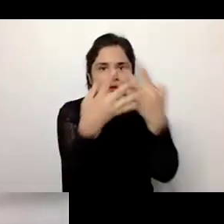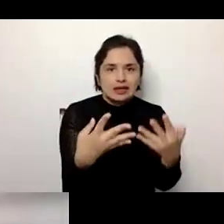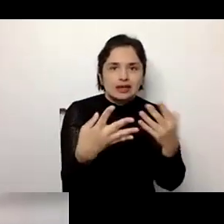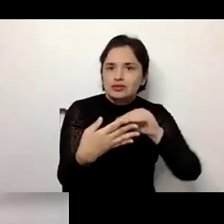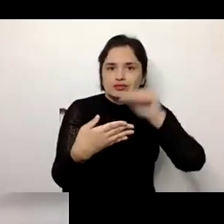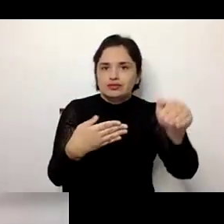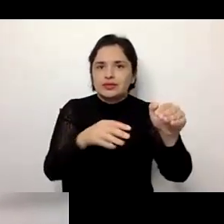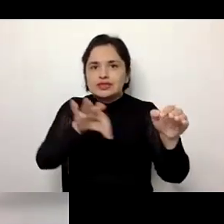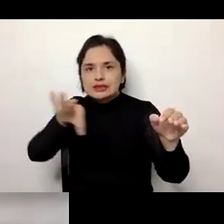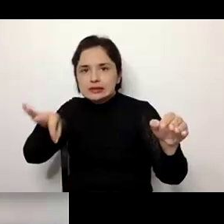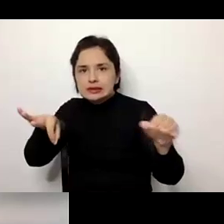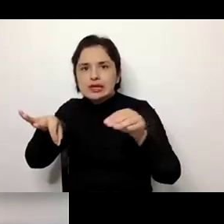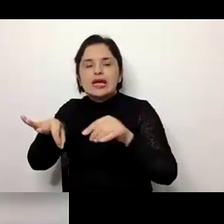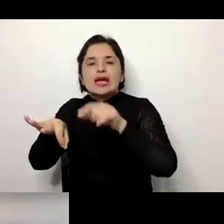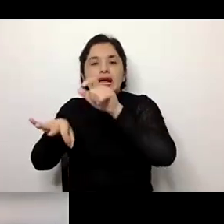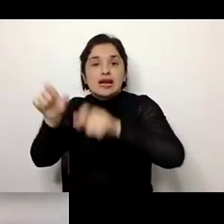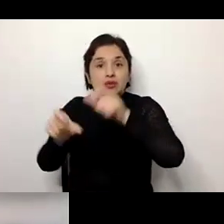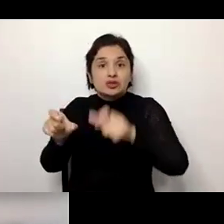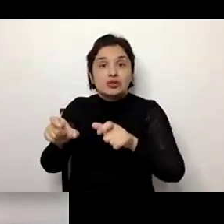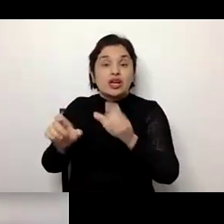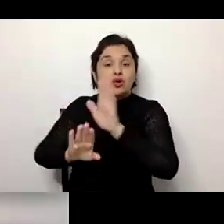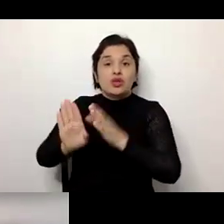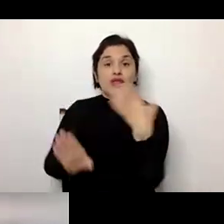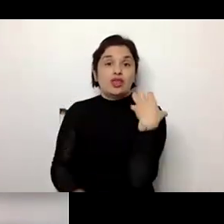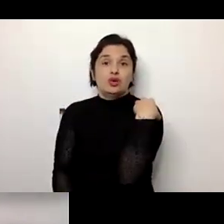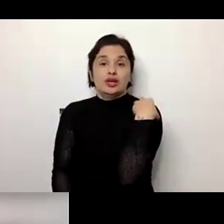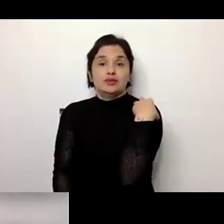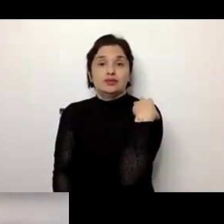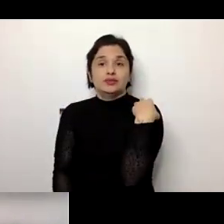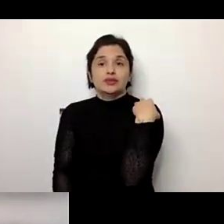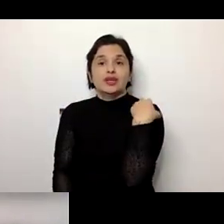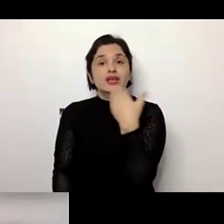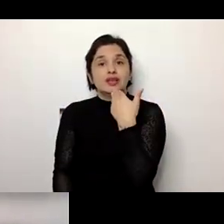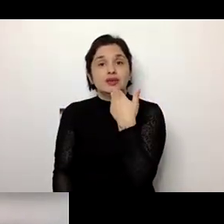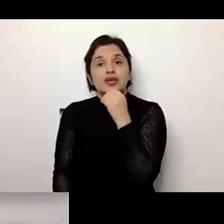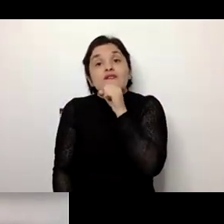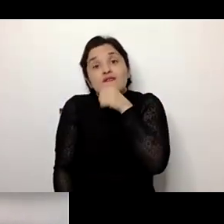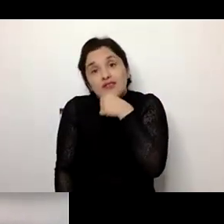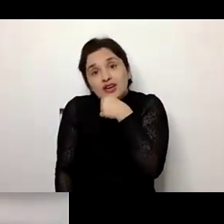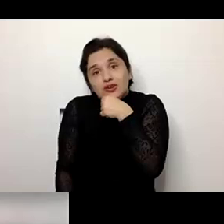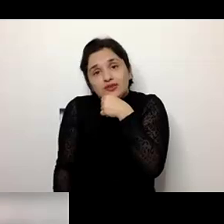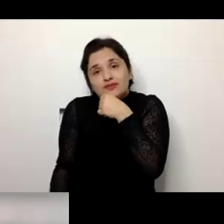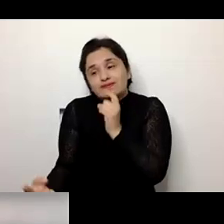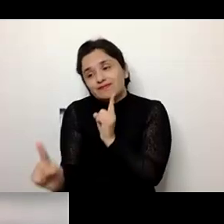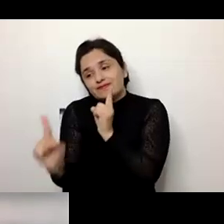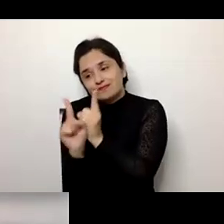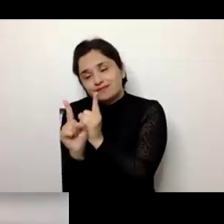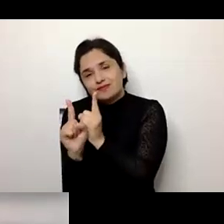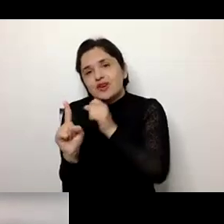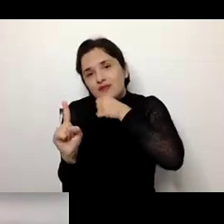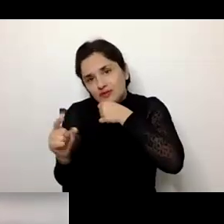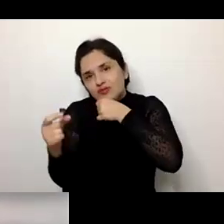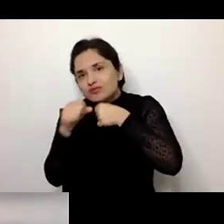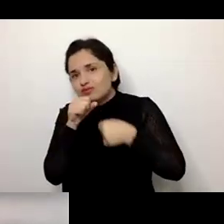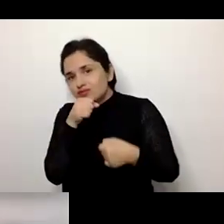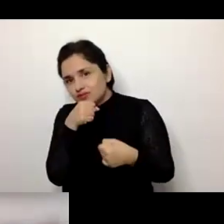geralmente as pessoas que cuidam, as pessoas cuidadoras justamente, essas pessoas com o tempo são outras pessoas que têm